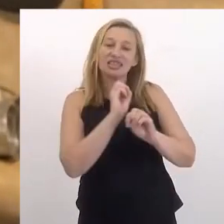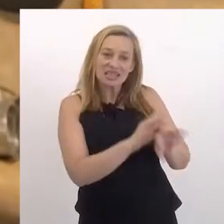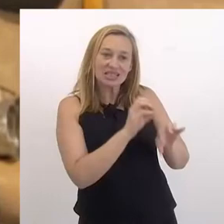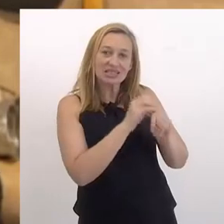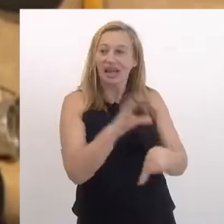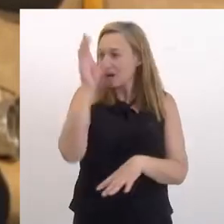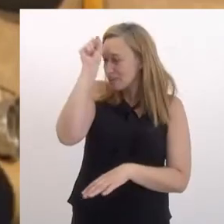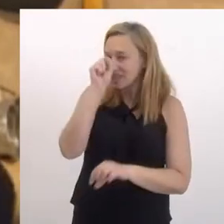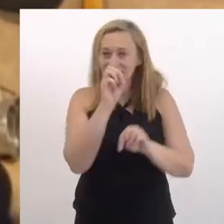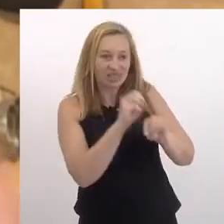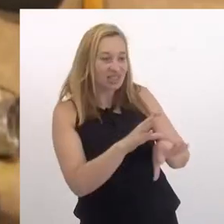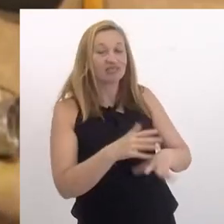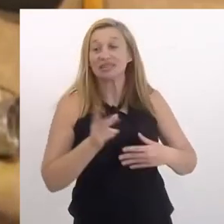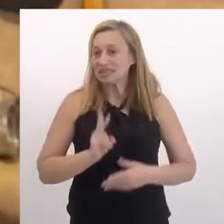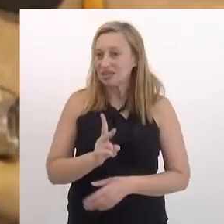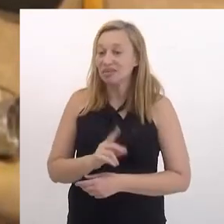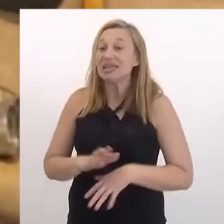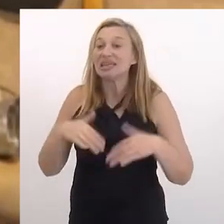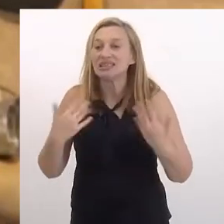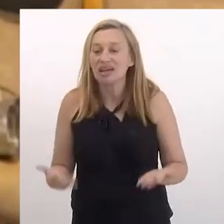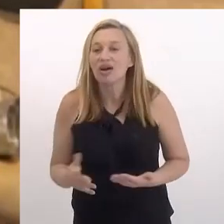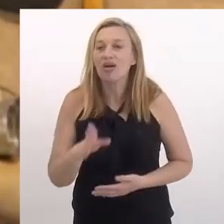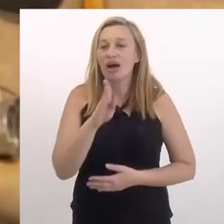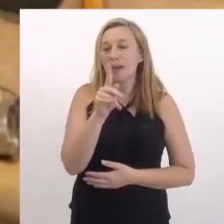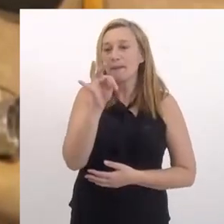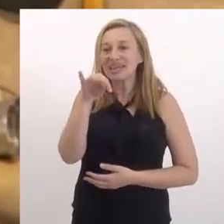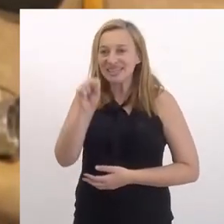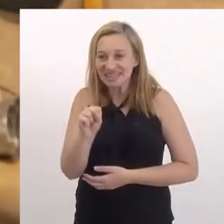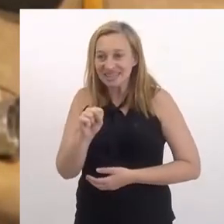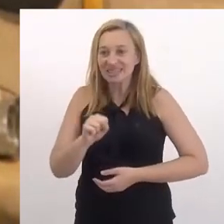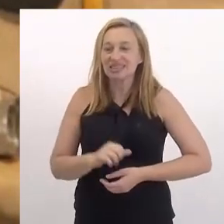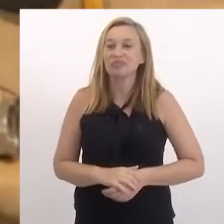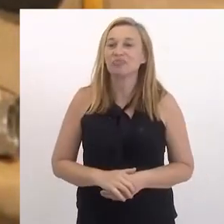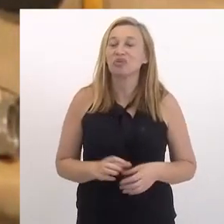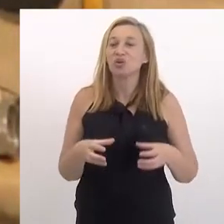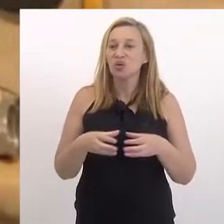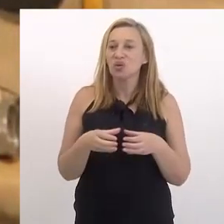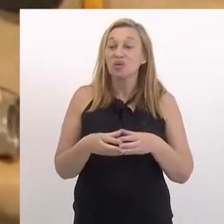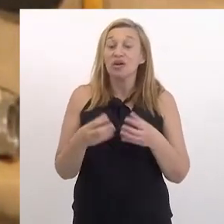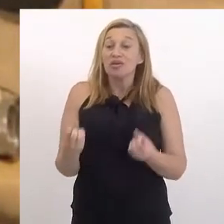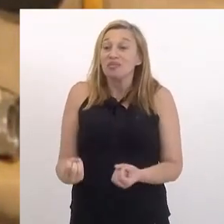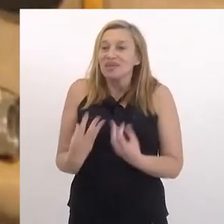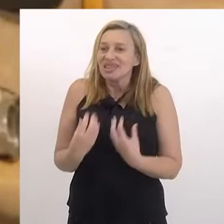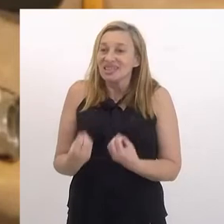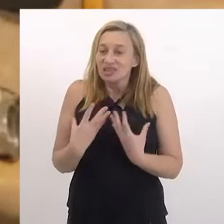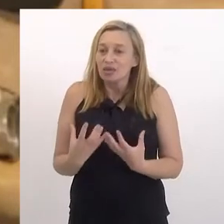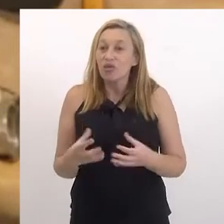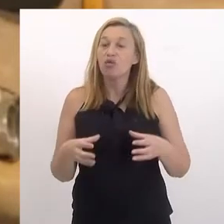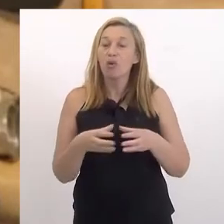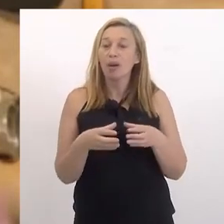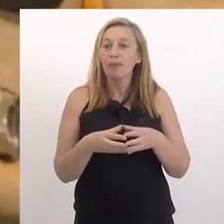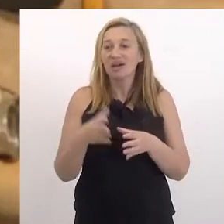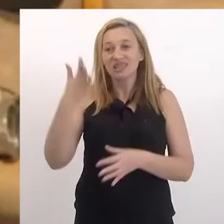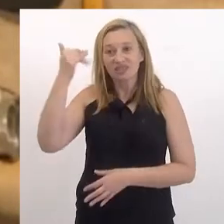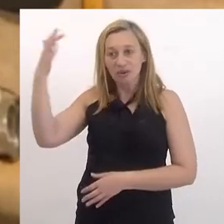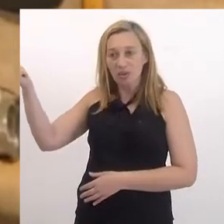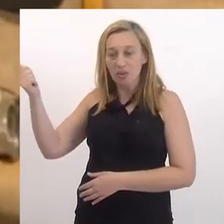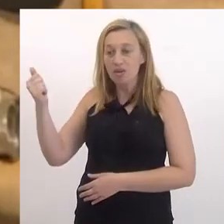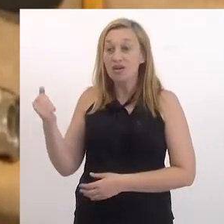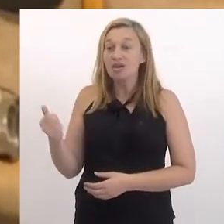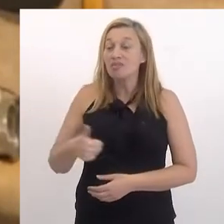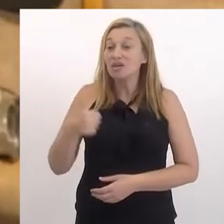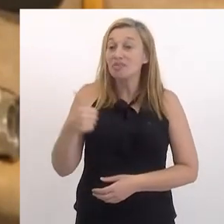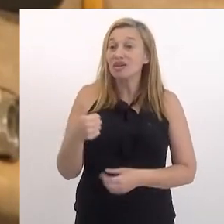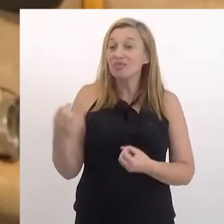aprendendo e ensinando, e aprendendo e ensinando. Então, a Blitz, por exemplo, me ensinou... Que foi uma banda que fez muito